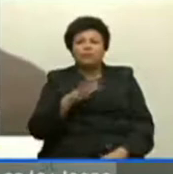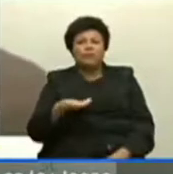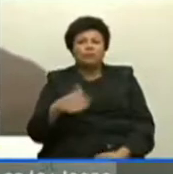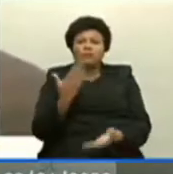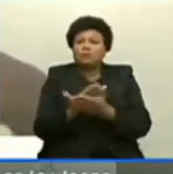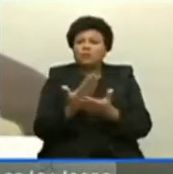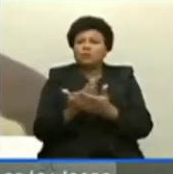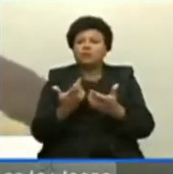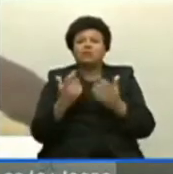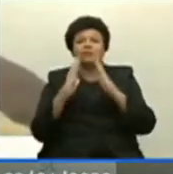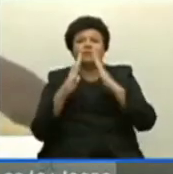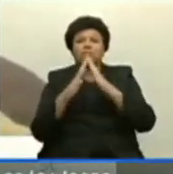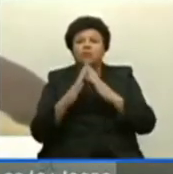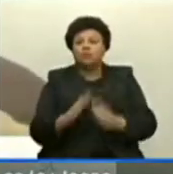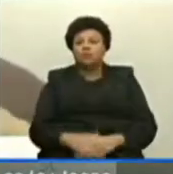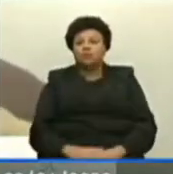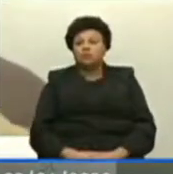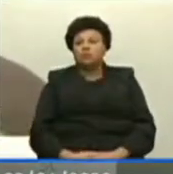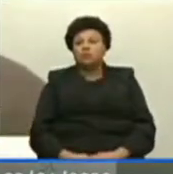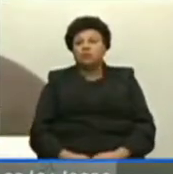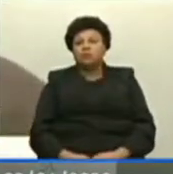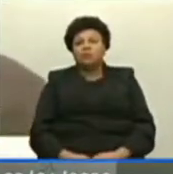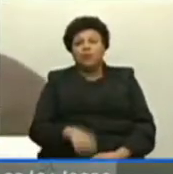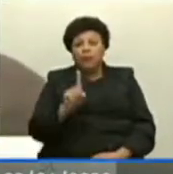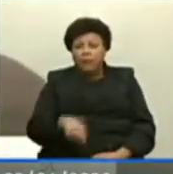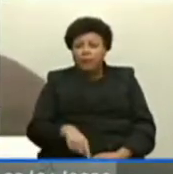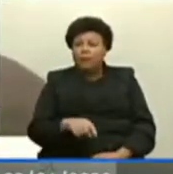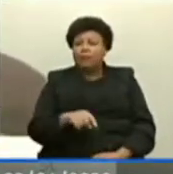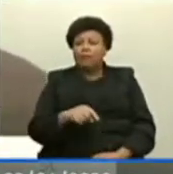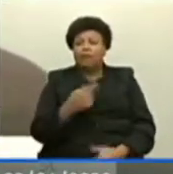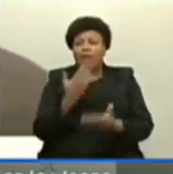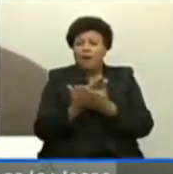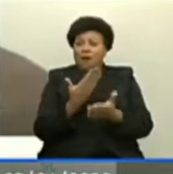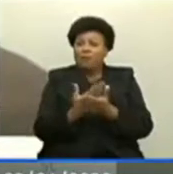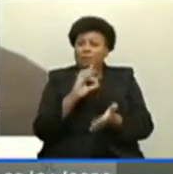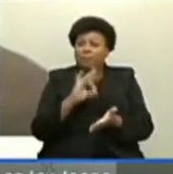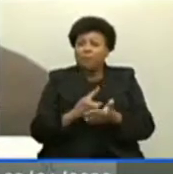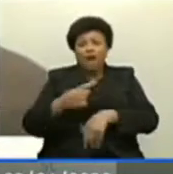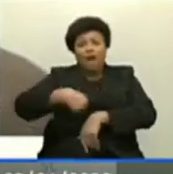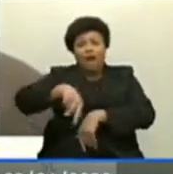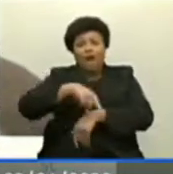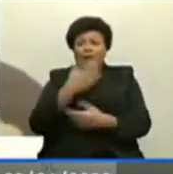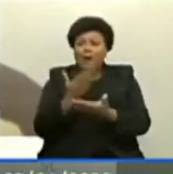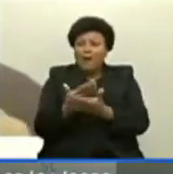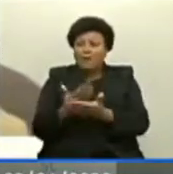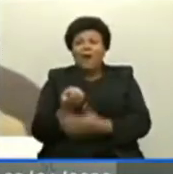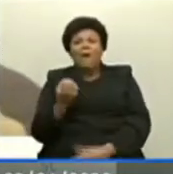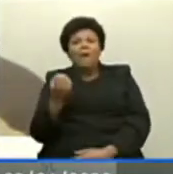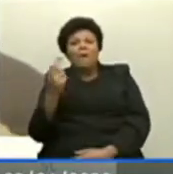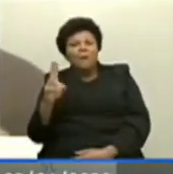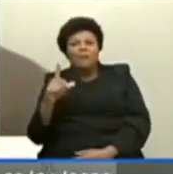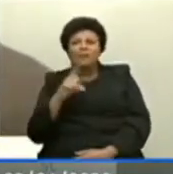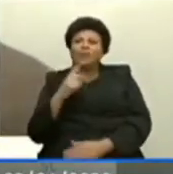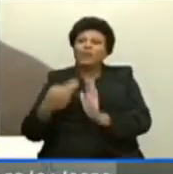casa. Elas serão consideradas aulas dadas, carga horária de aula dada, ou vai ter que